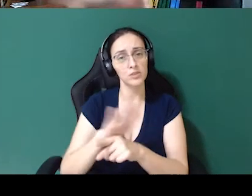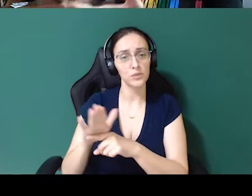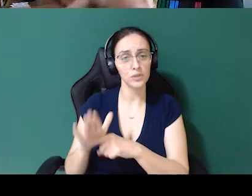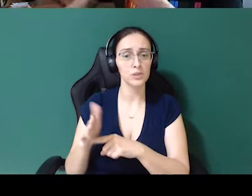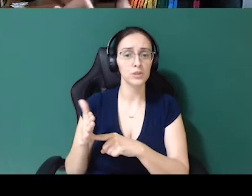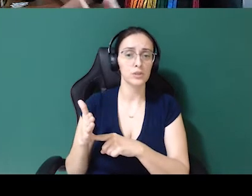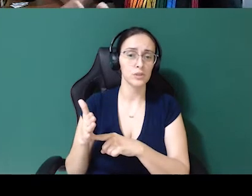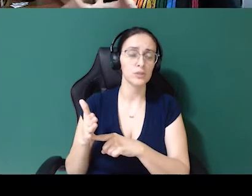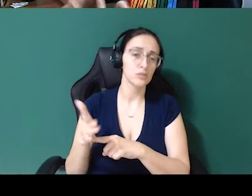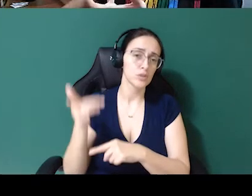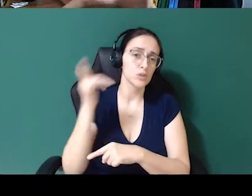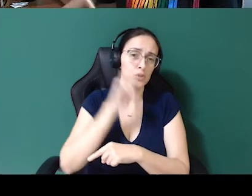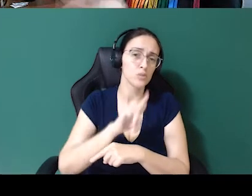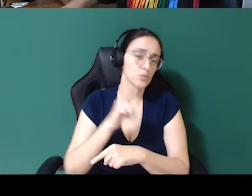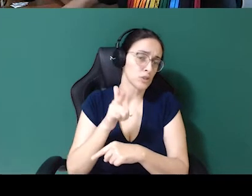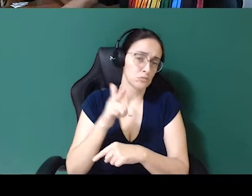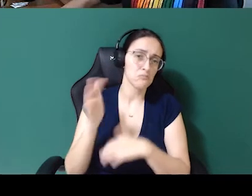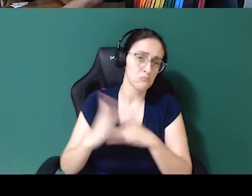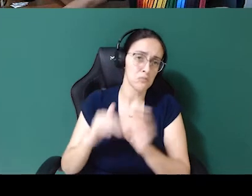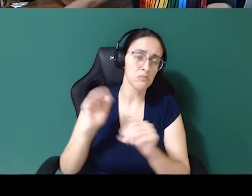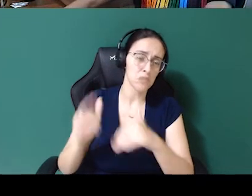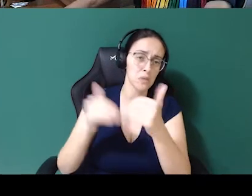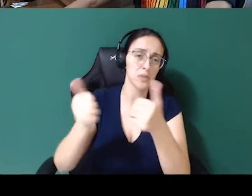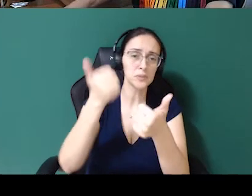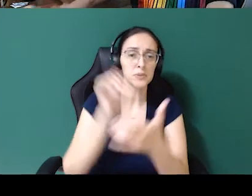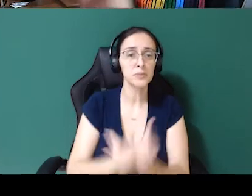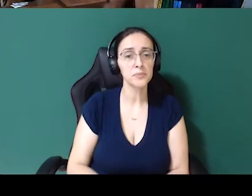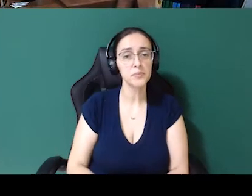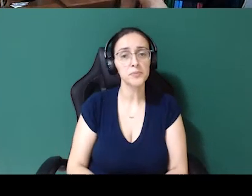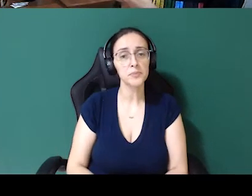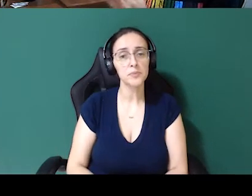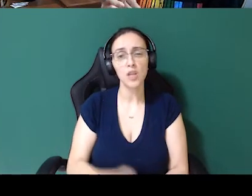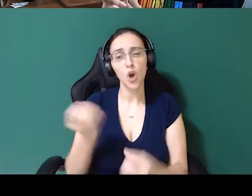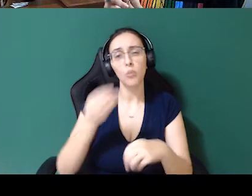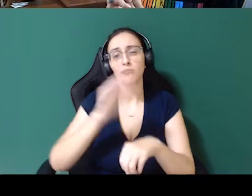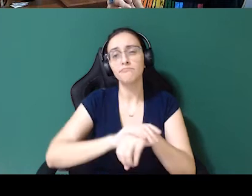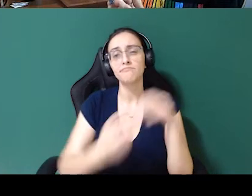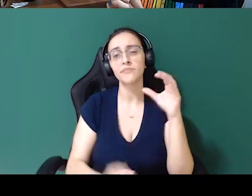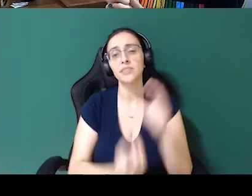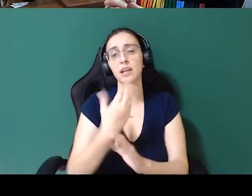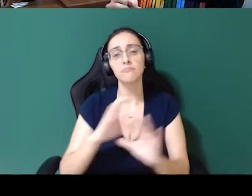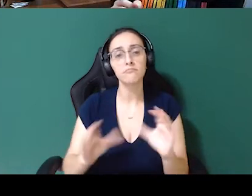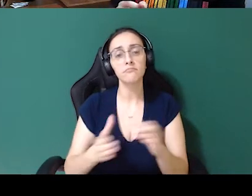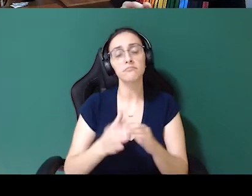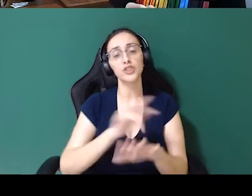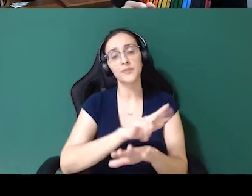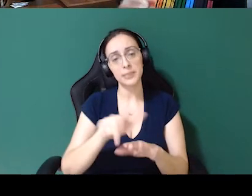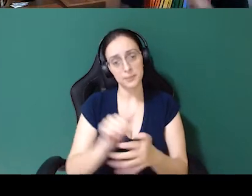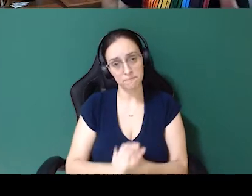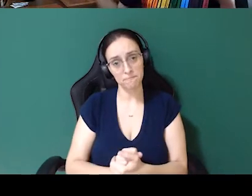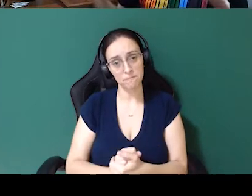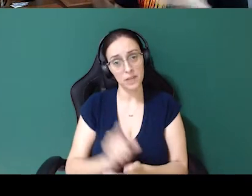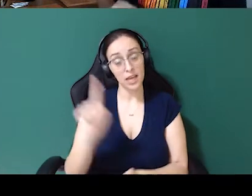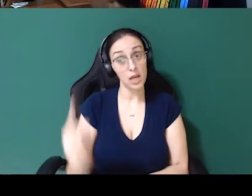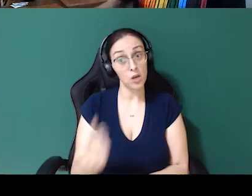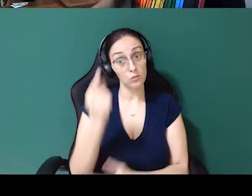conseguem fazer... conseguem performar mais mesmo. Como criar um comitê de diversidade? Esse foi